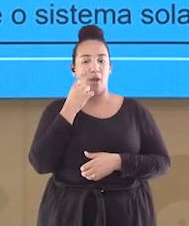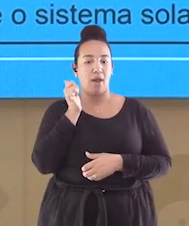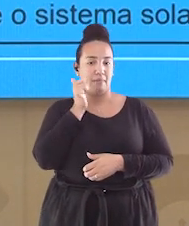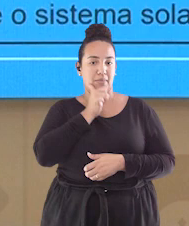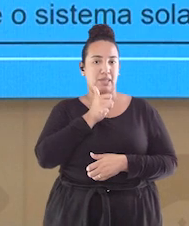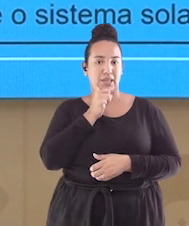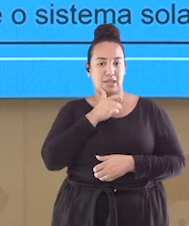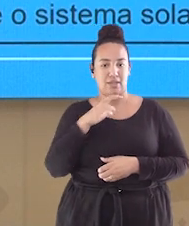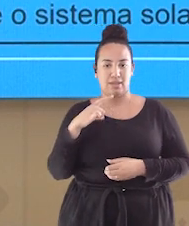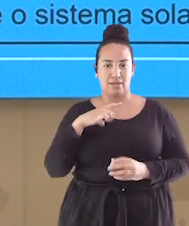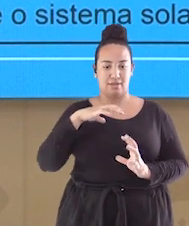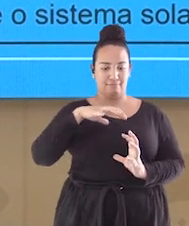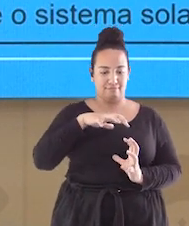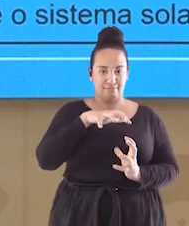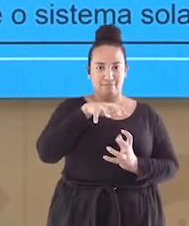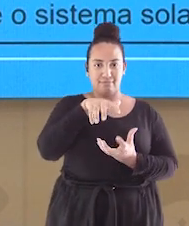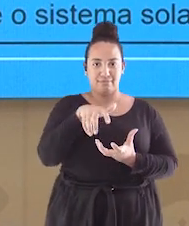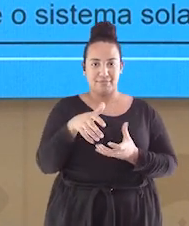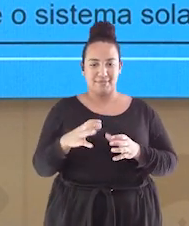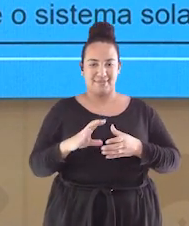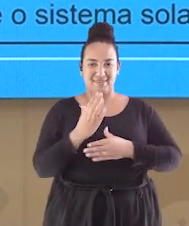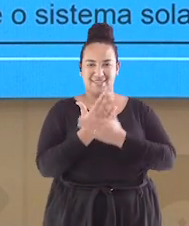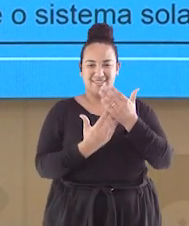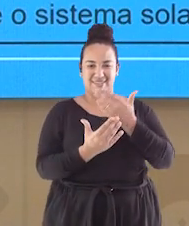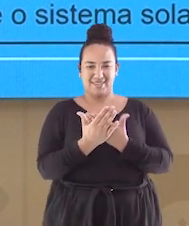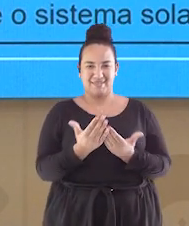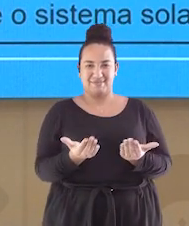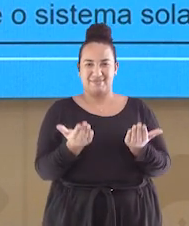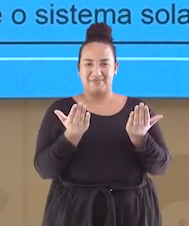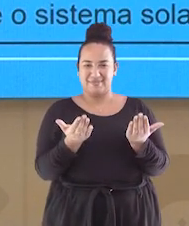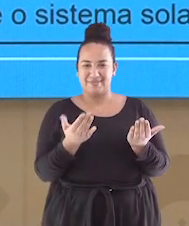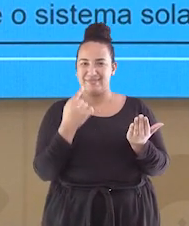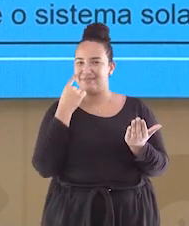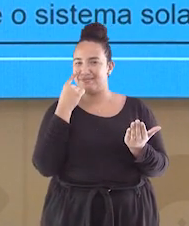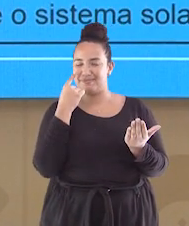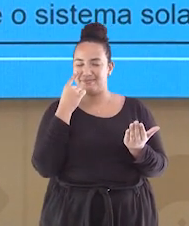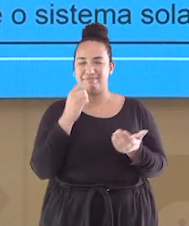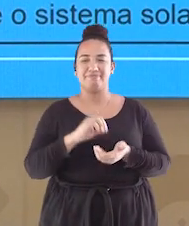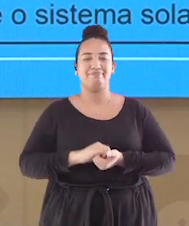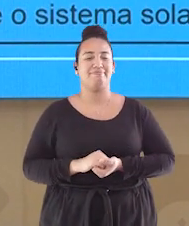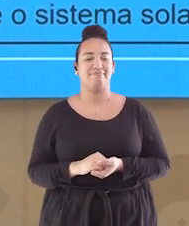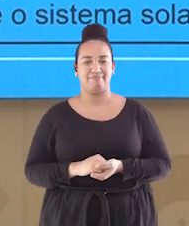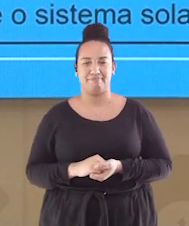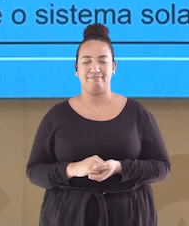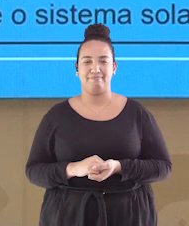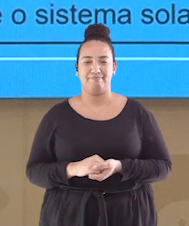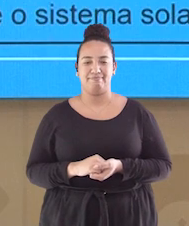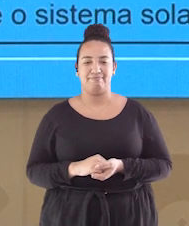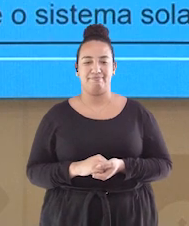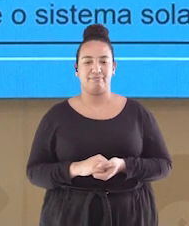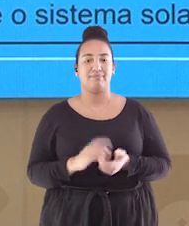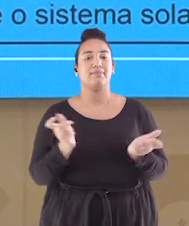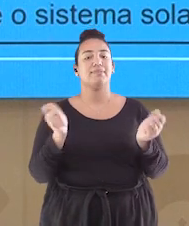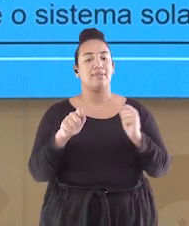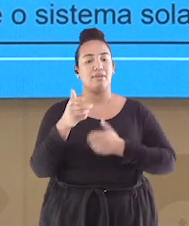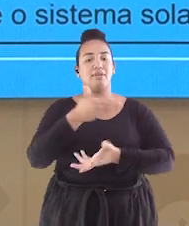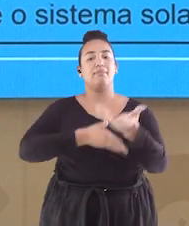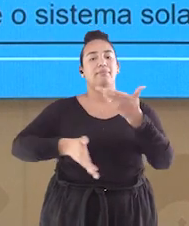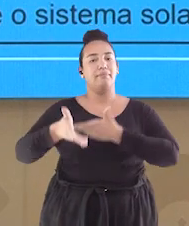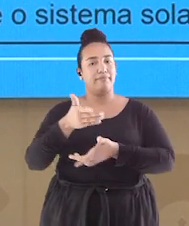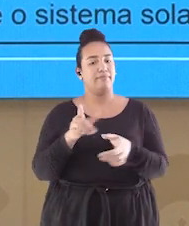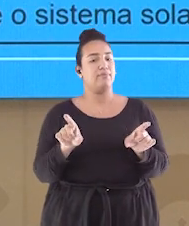ó, segurando um objeto ali do planetário. Então dá para interagir com esses